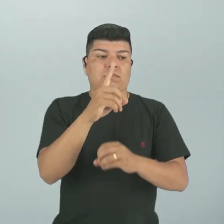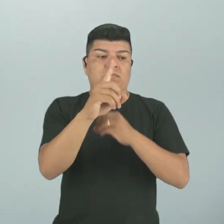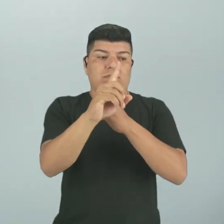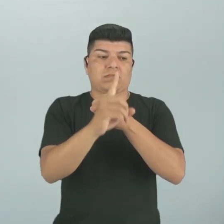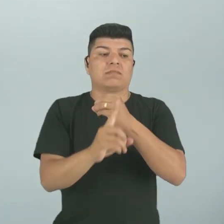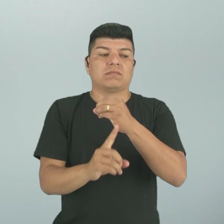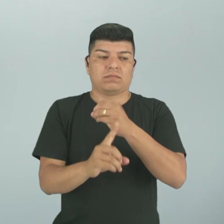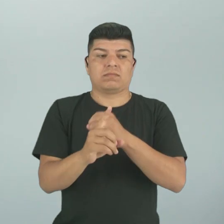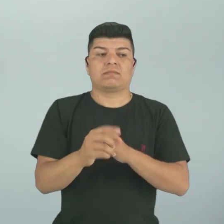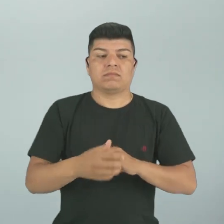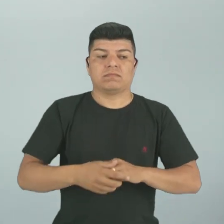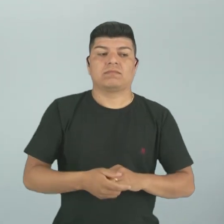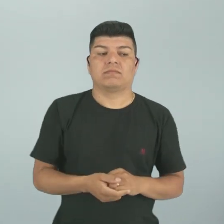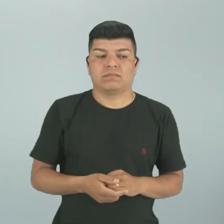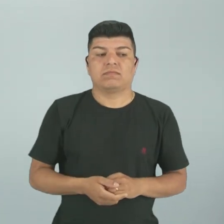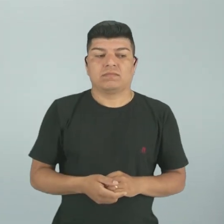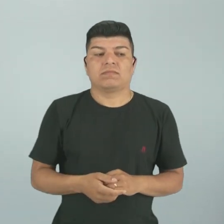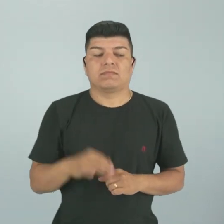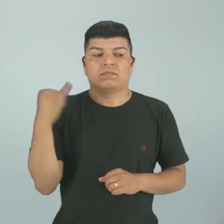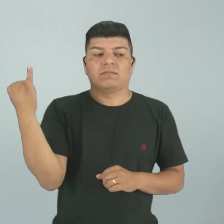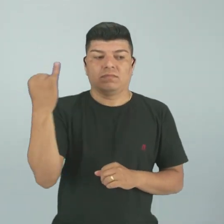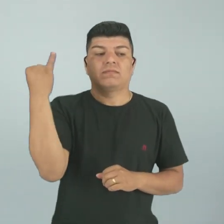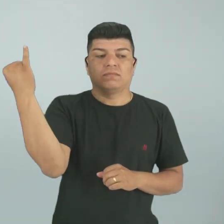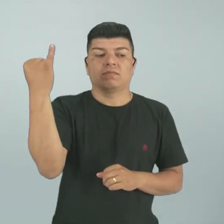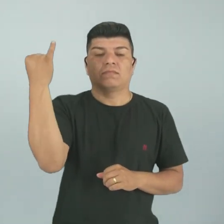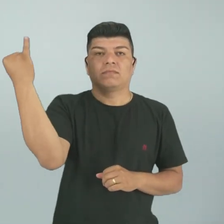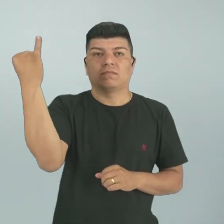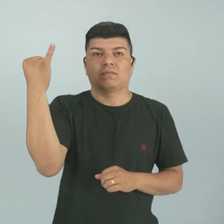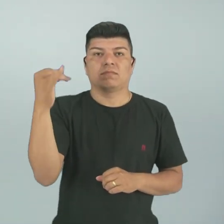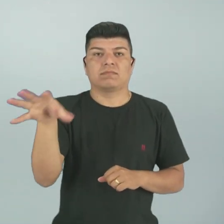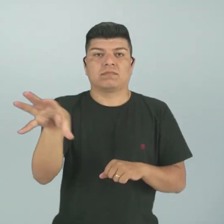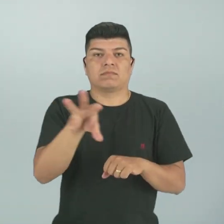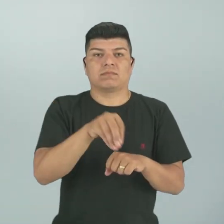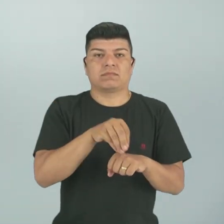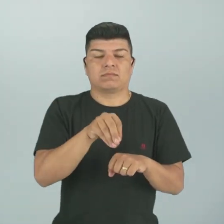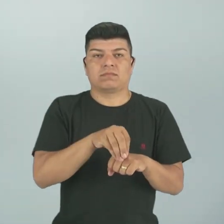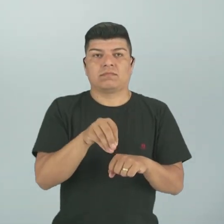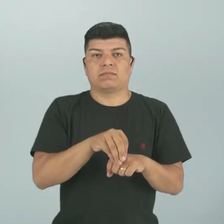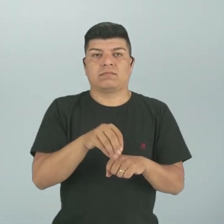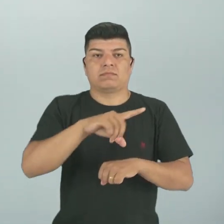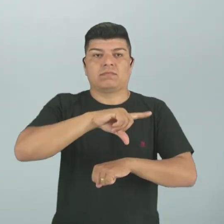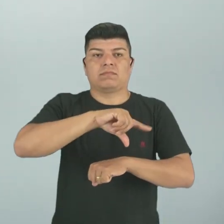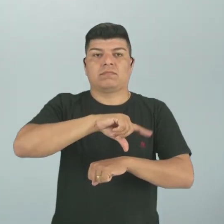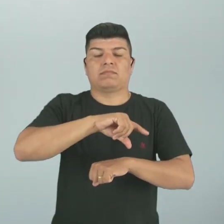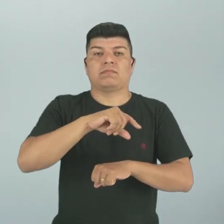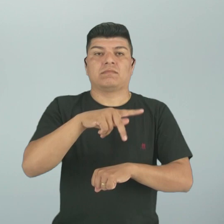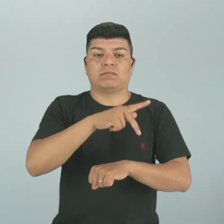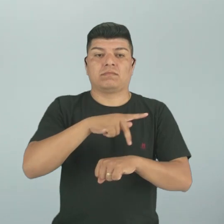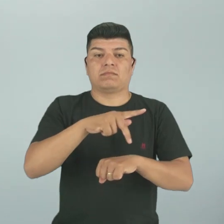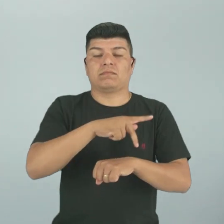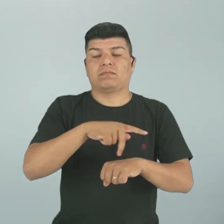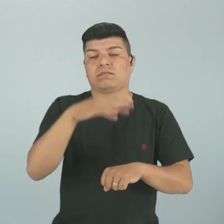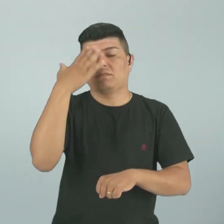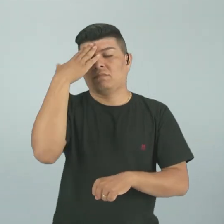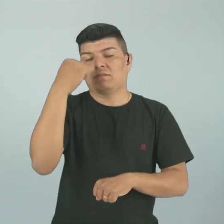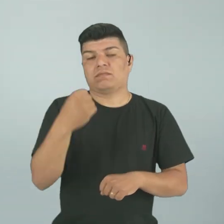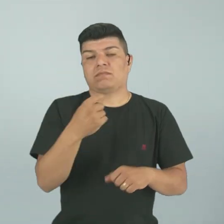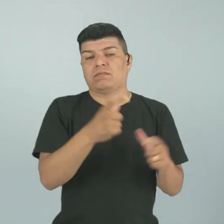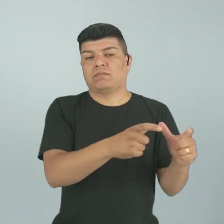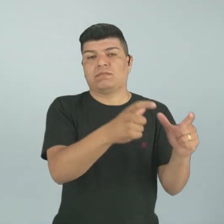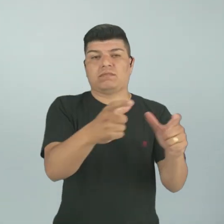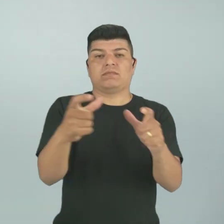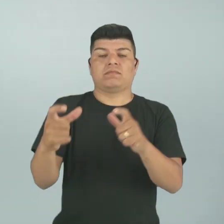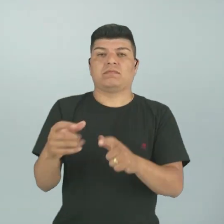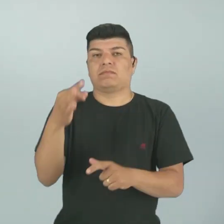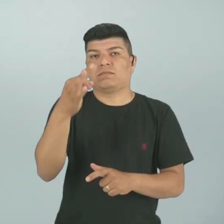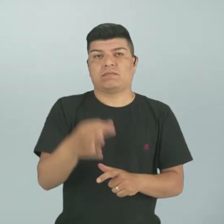tarde. Então, muito importante esse conhecimento sobre o fuso horário para que você saiba o horário em determinado lugar,